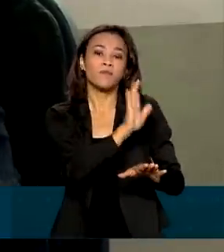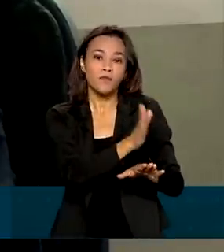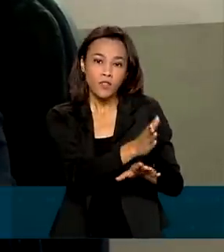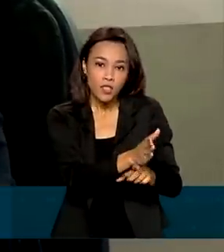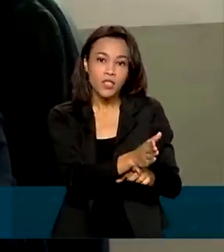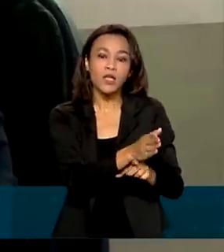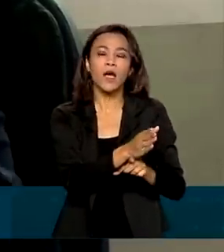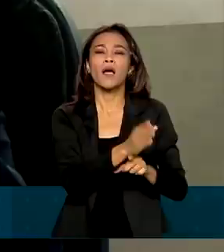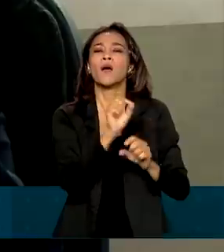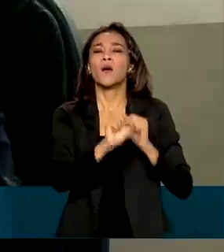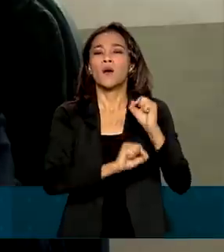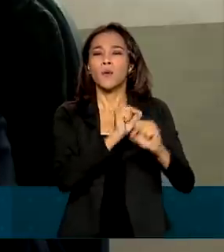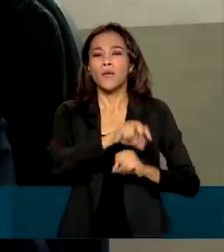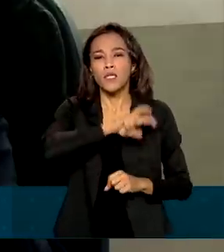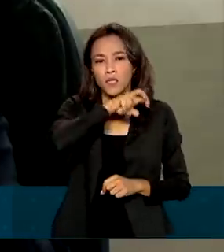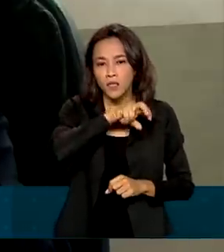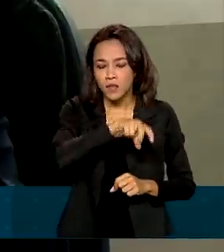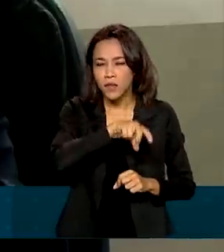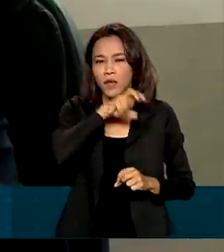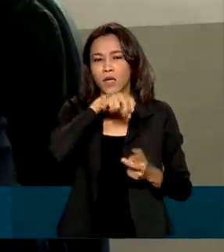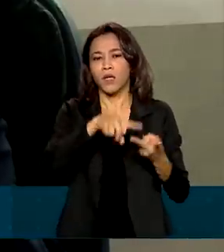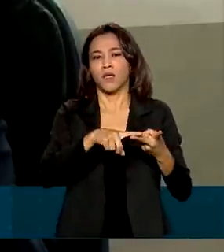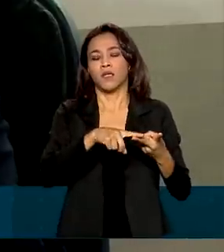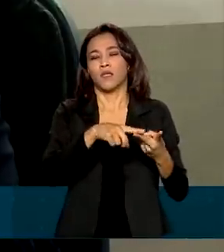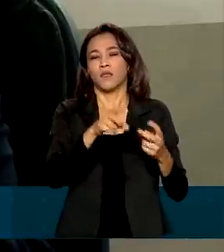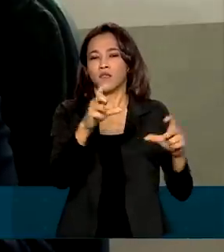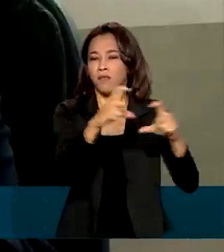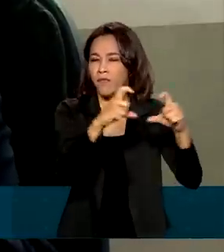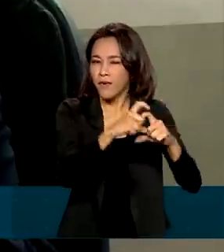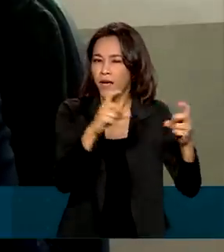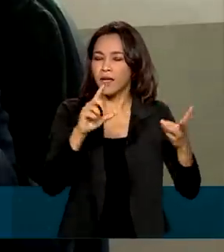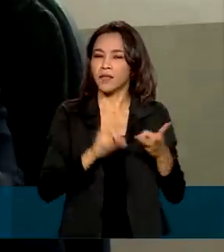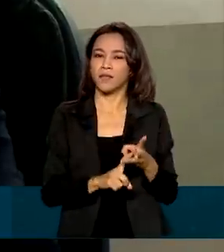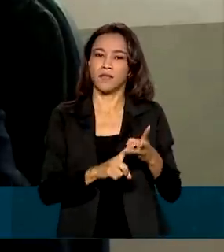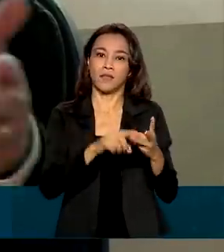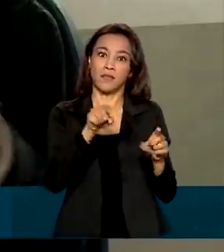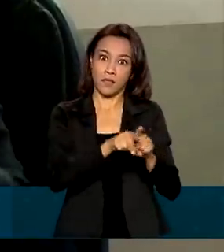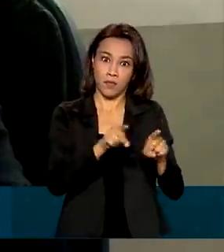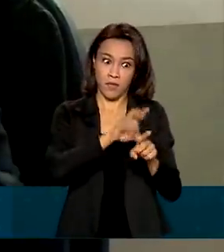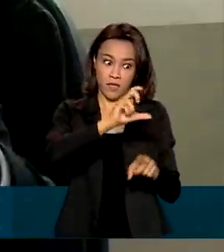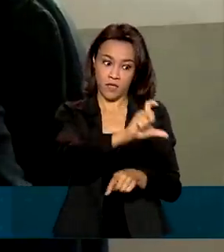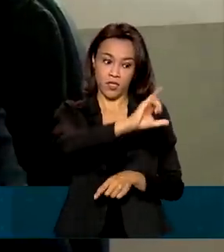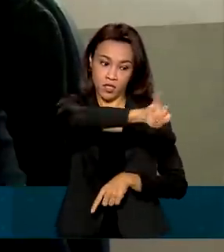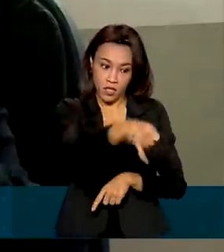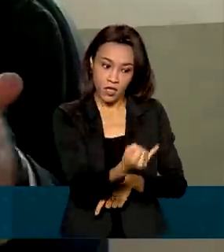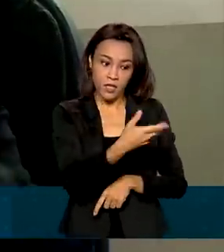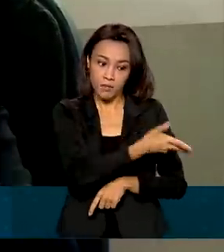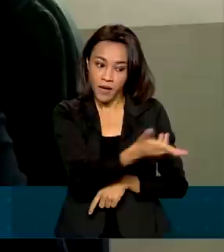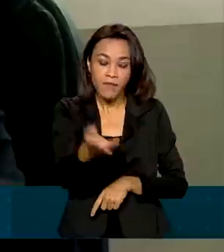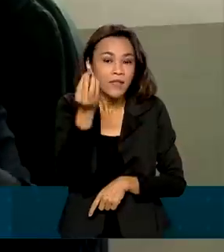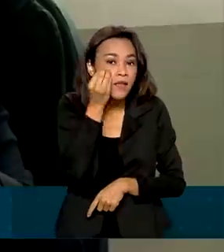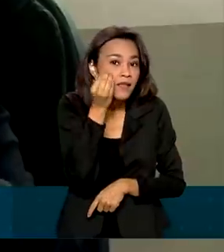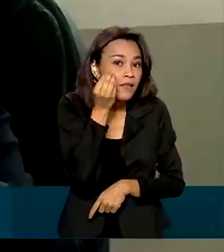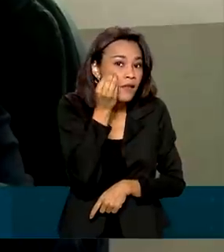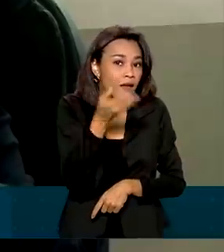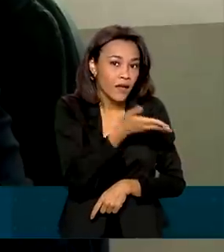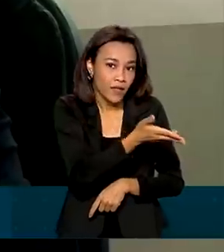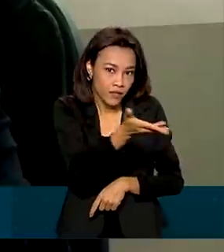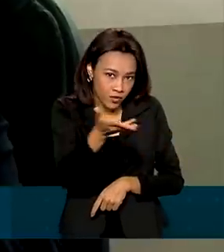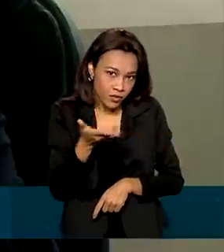de Coronavac, de AstraZeneca, de Pfizer ou de Janssen. E esses indivíduos são alocados de maneira